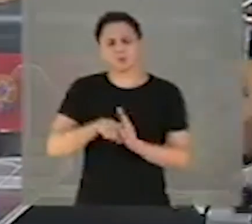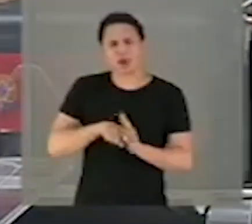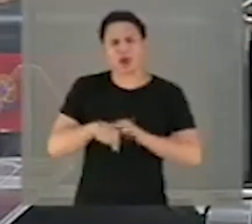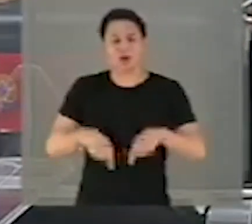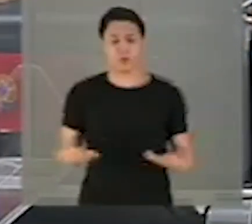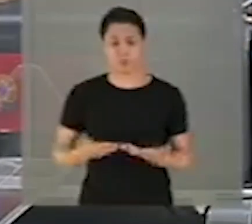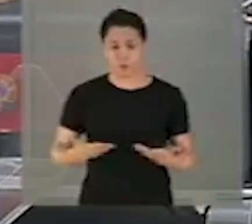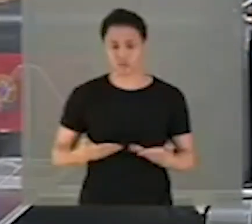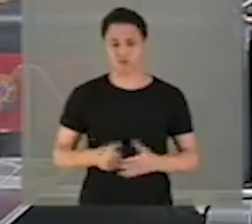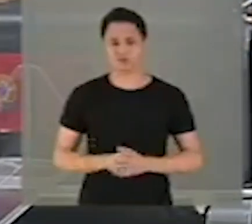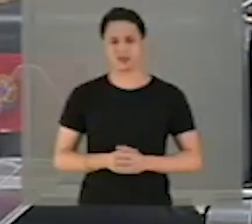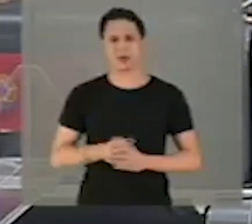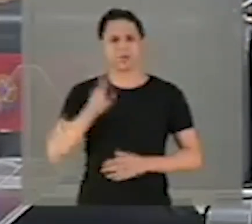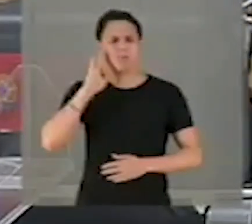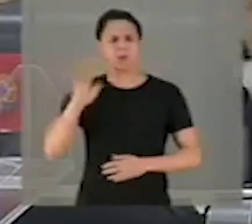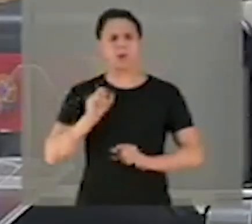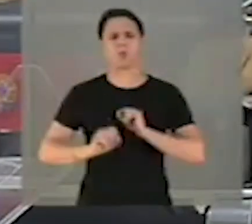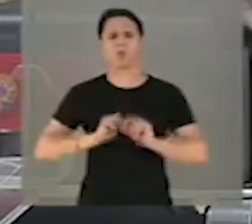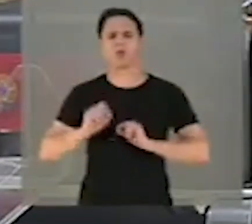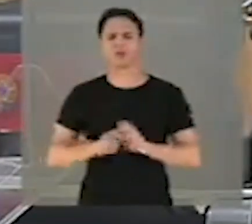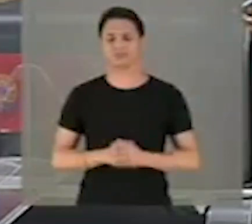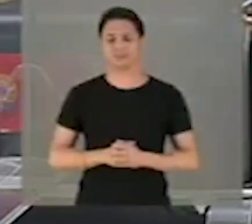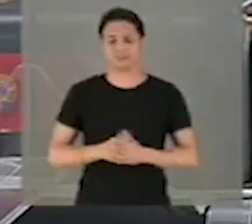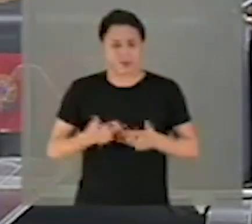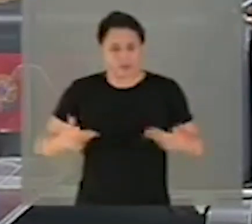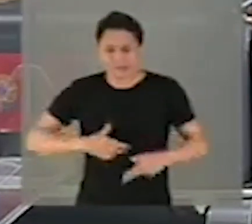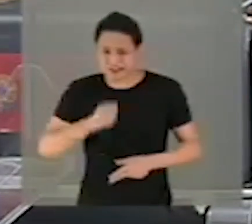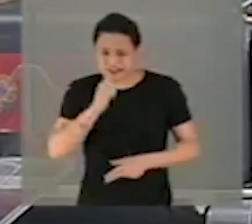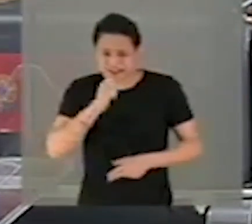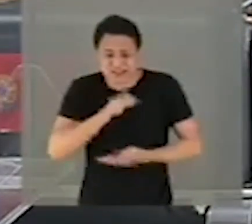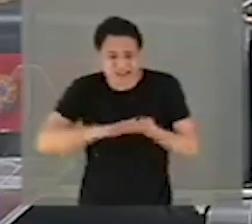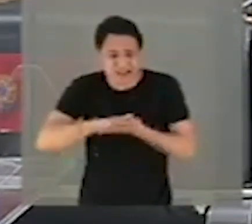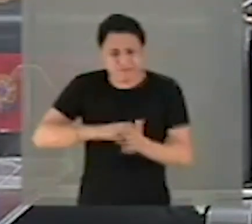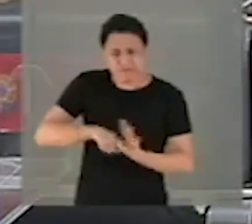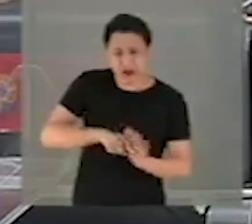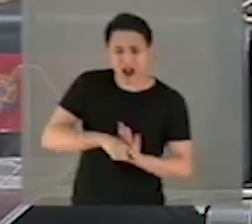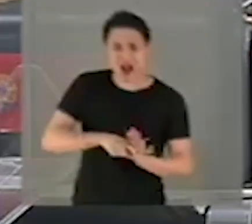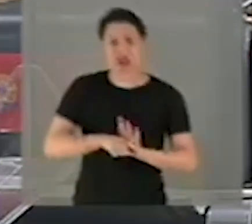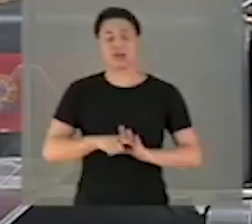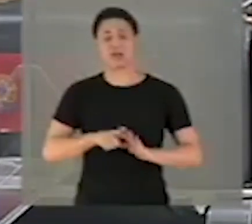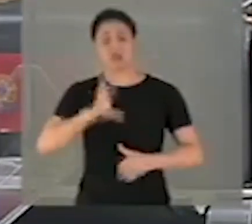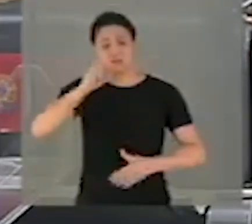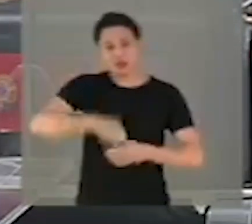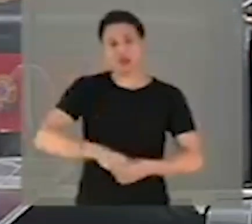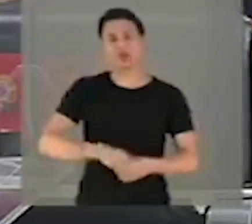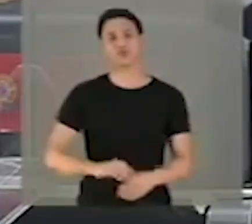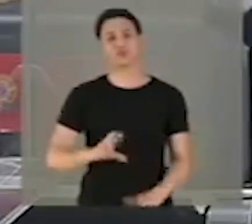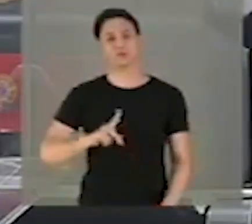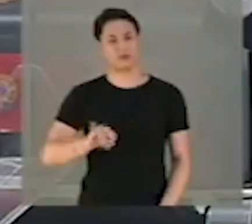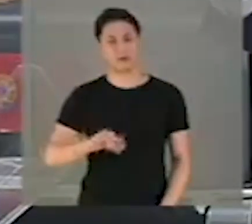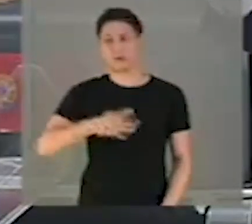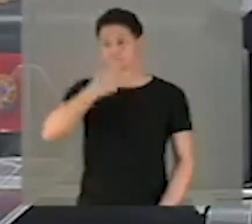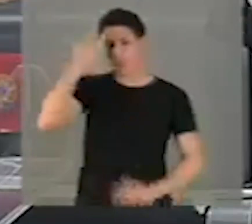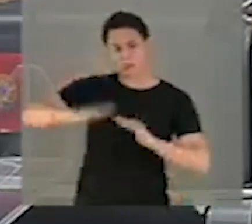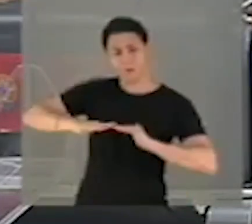mas também e sobretudo pelo que não foi apurado no âmbito desta CPI e que quem está lá fora